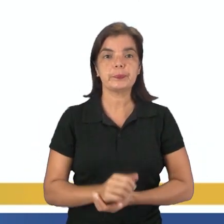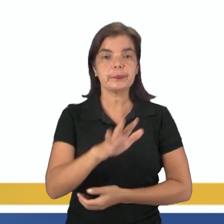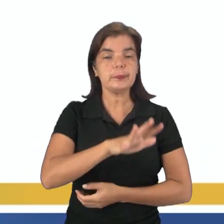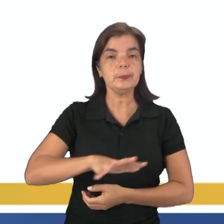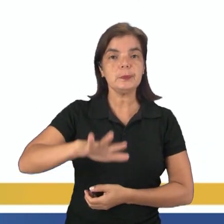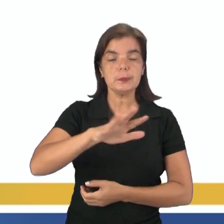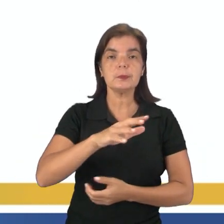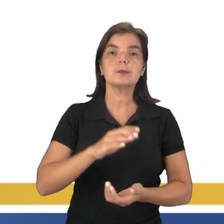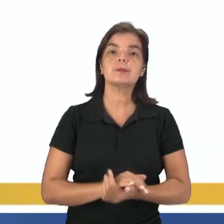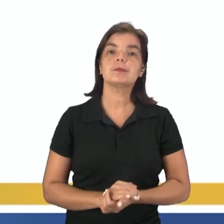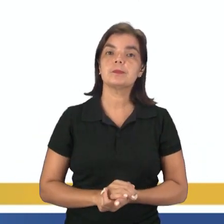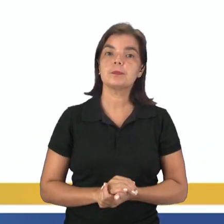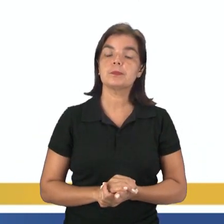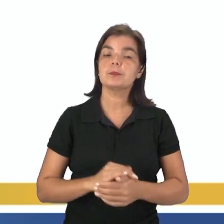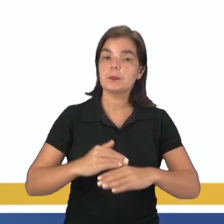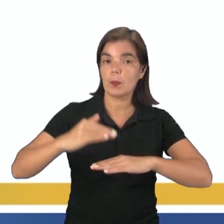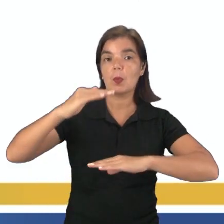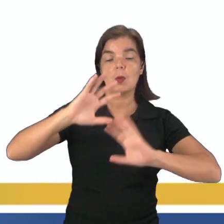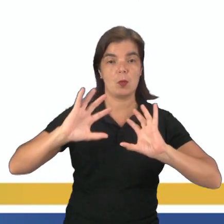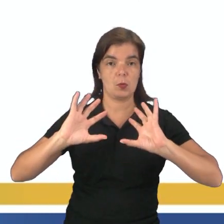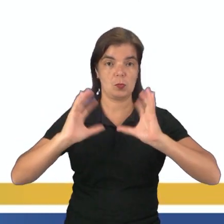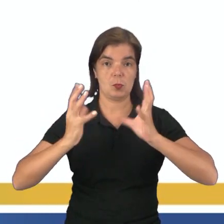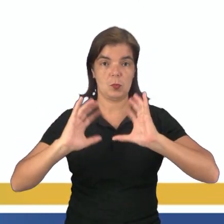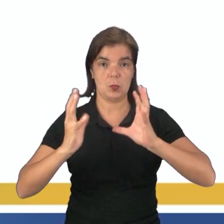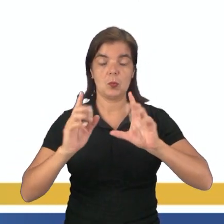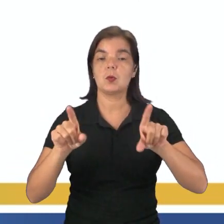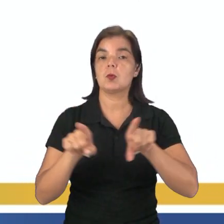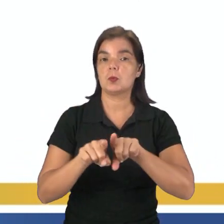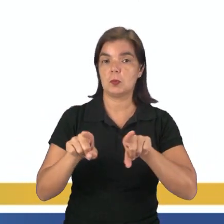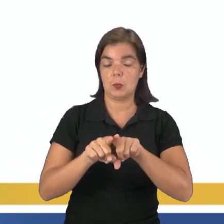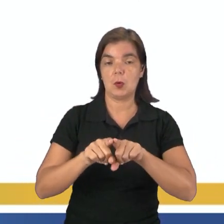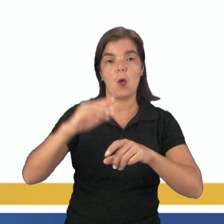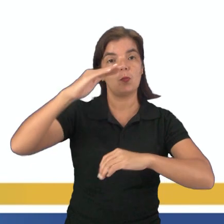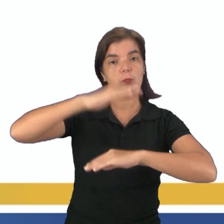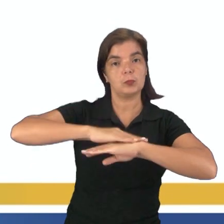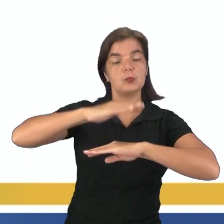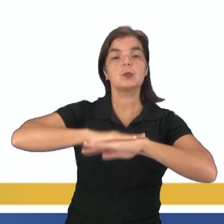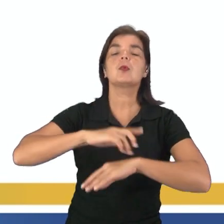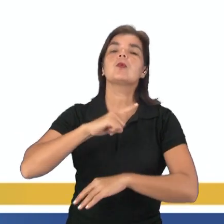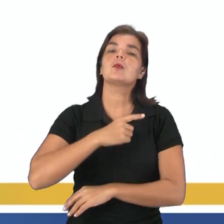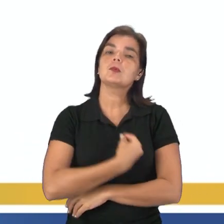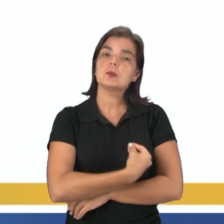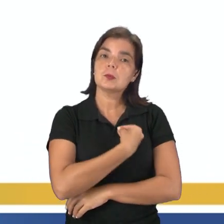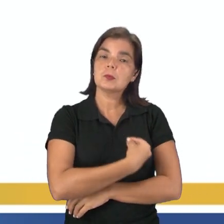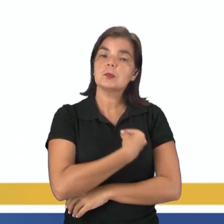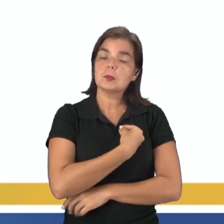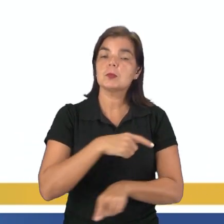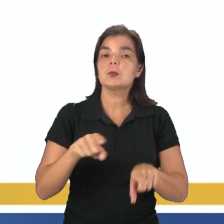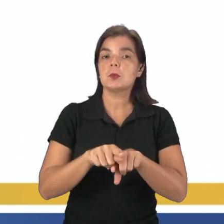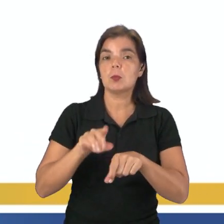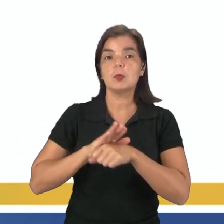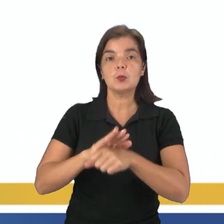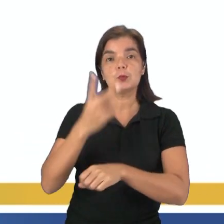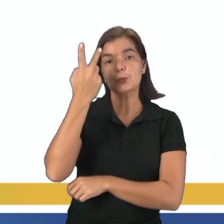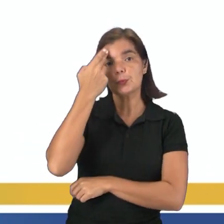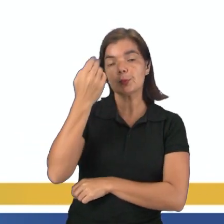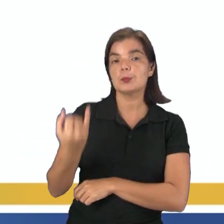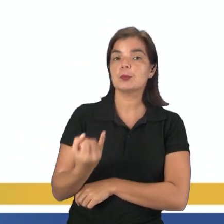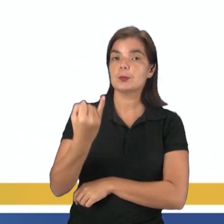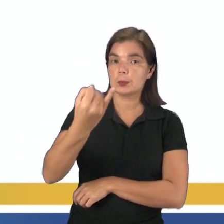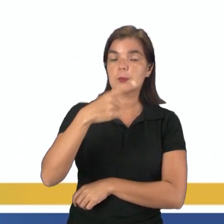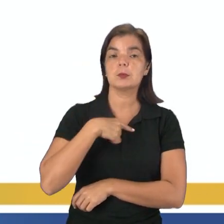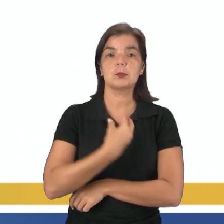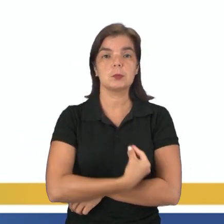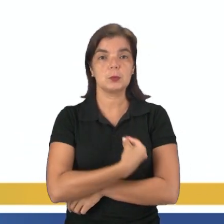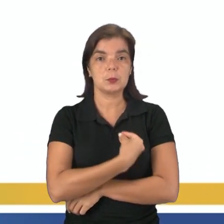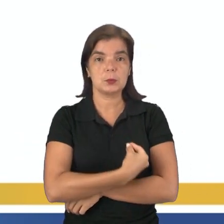geral, nessa camada de rochas, né? Além de eu ter as condições para o meu habitat, eu também vou ter os recursos naturais que são importantes para